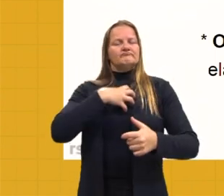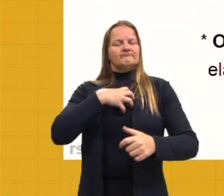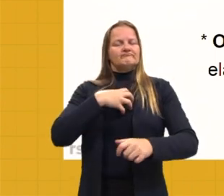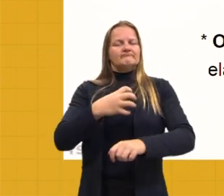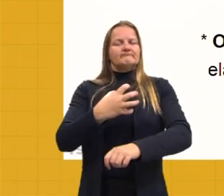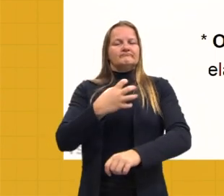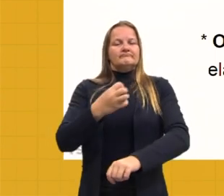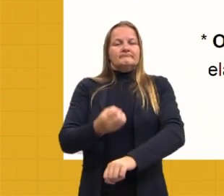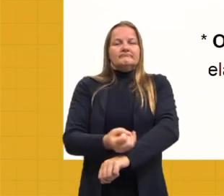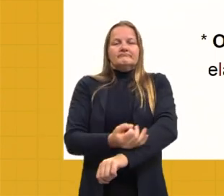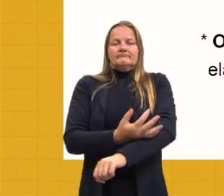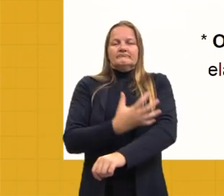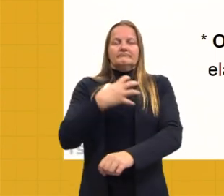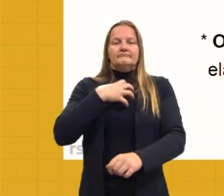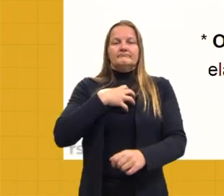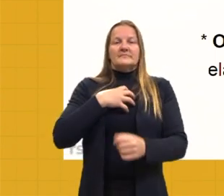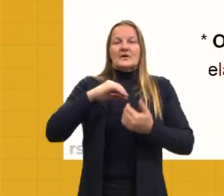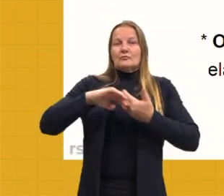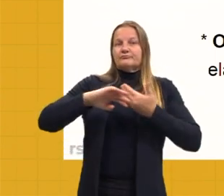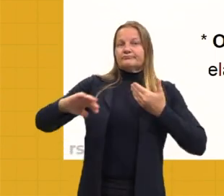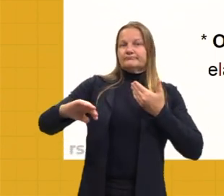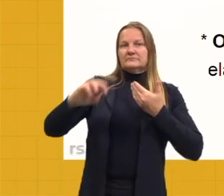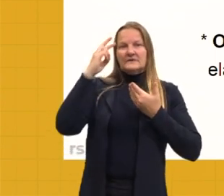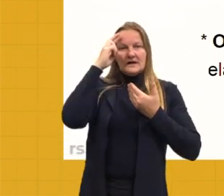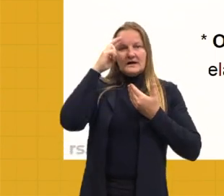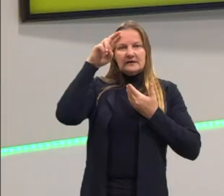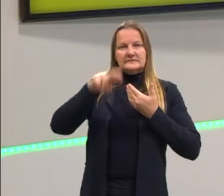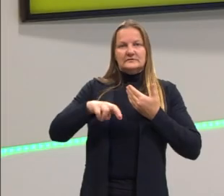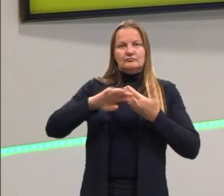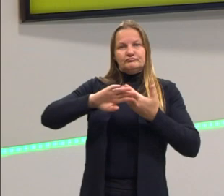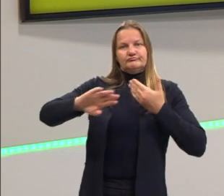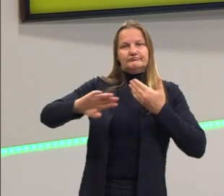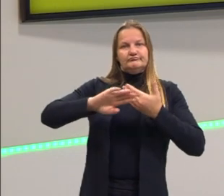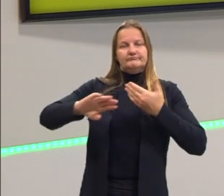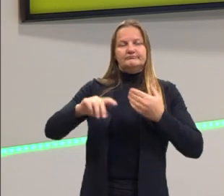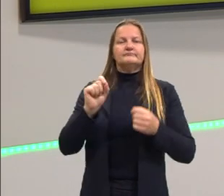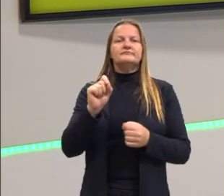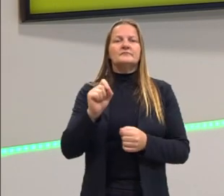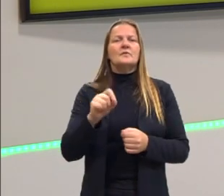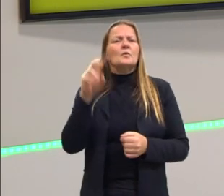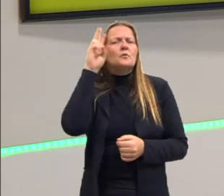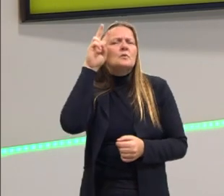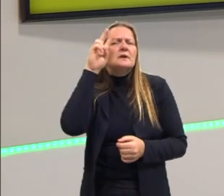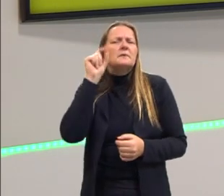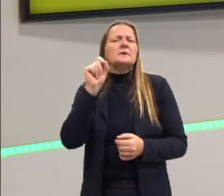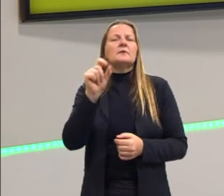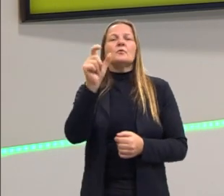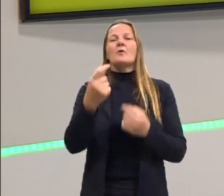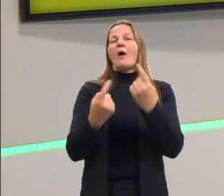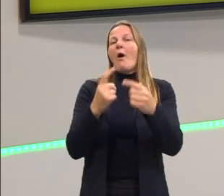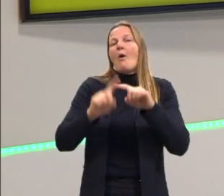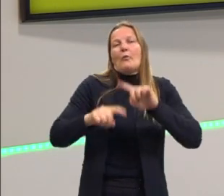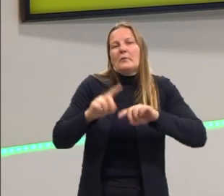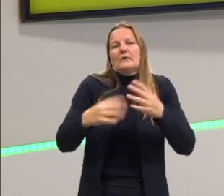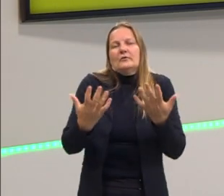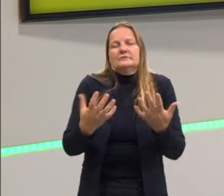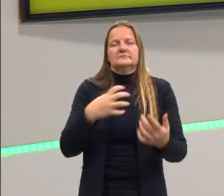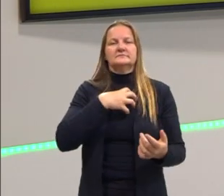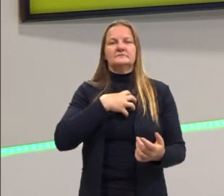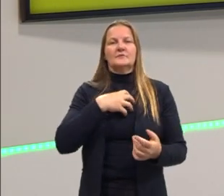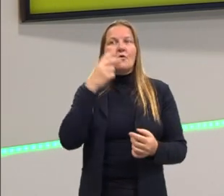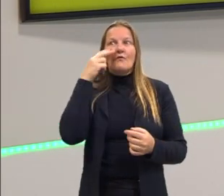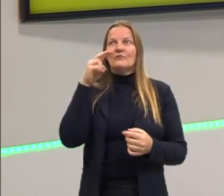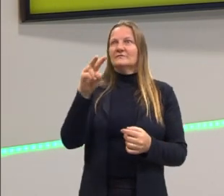e não da razão. Os argumentos, o principal argumento deles, por exemplo, quando nós lembramos de algo e quando nós